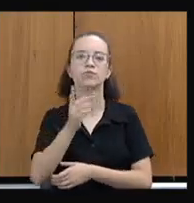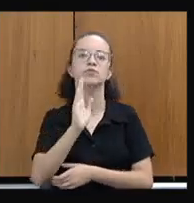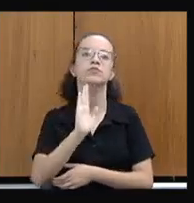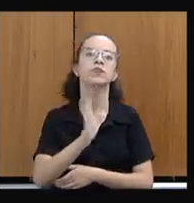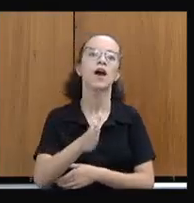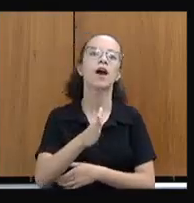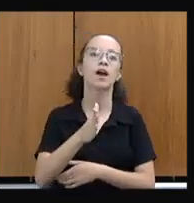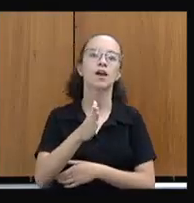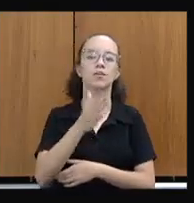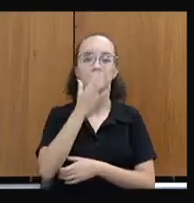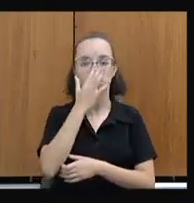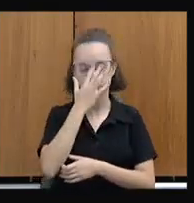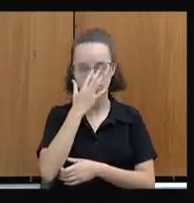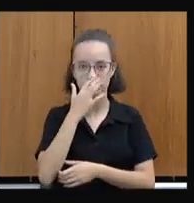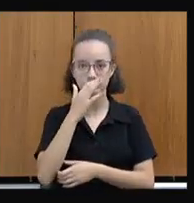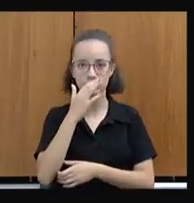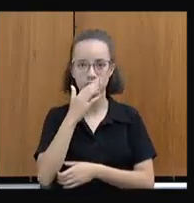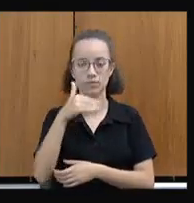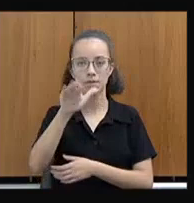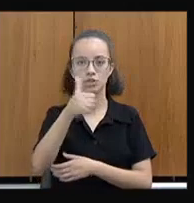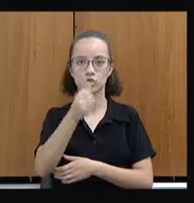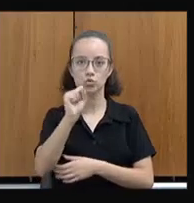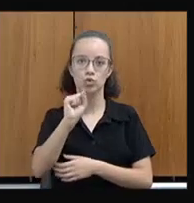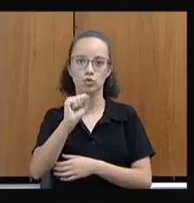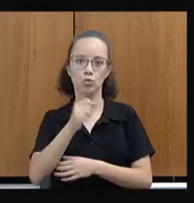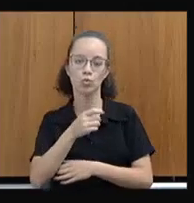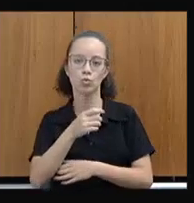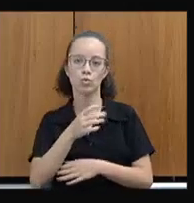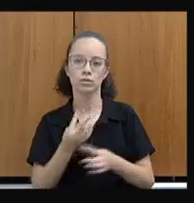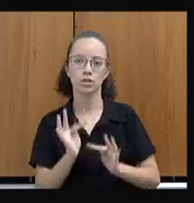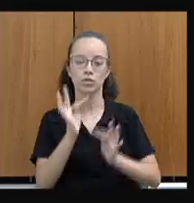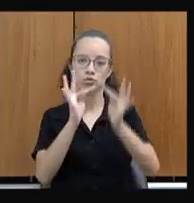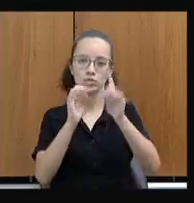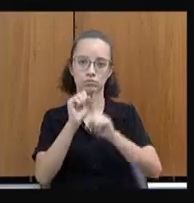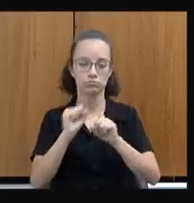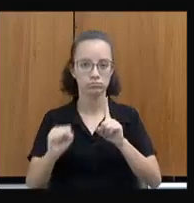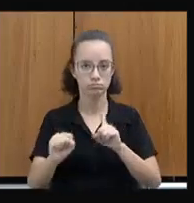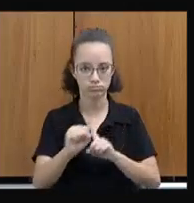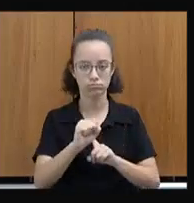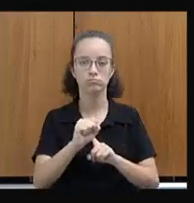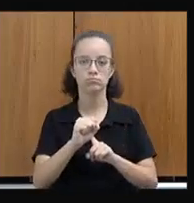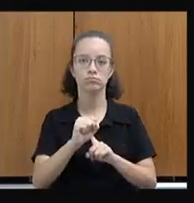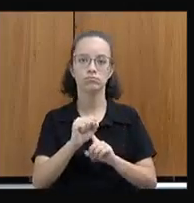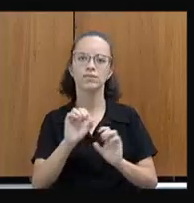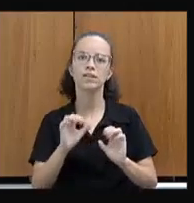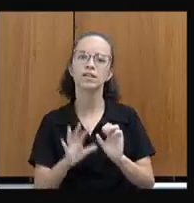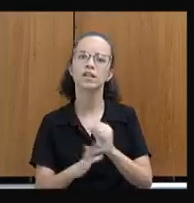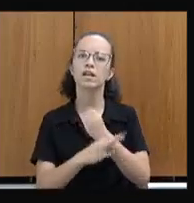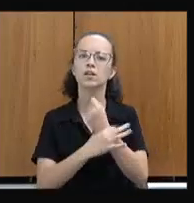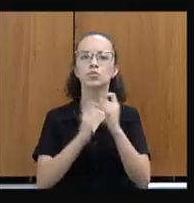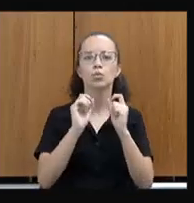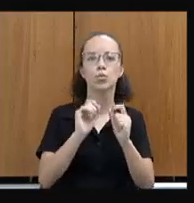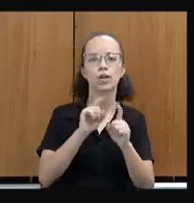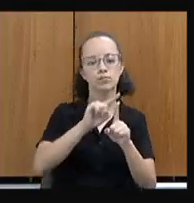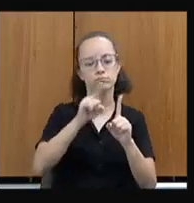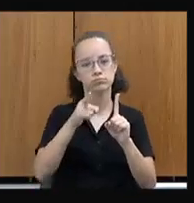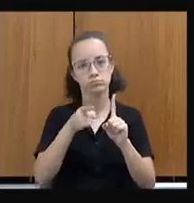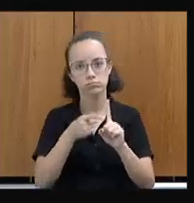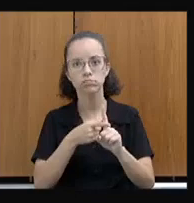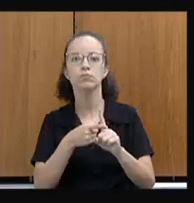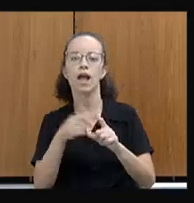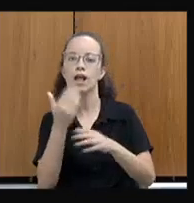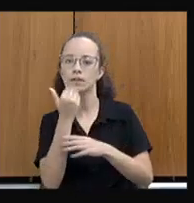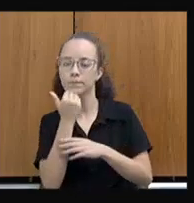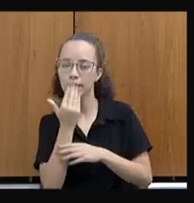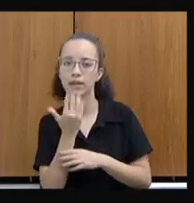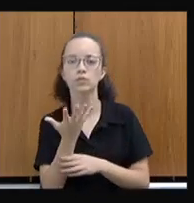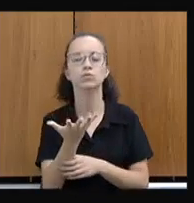Semiário do Mineiro, mais de 18 tecnologias sociais que garantem a oferta de água para beber, para produzir alimento.